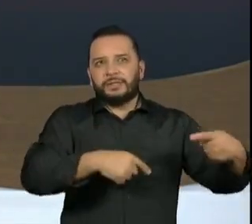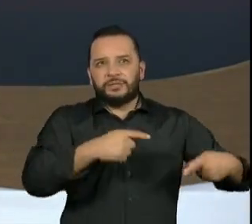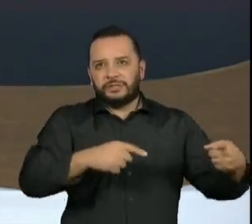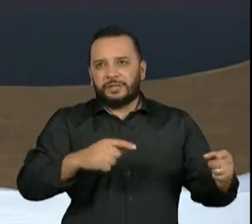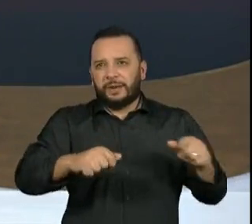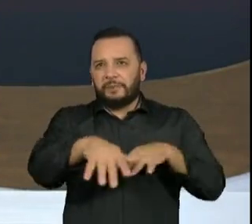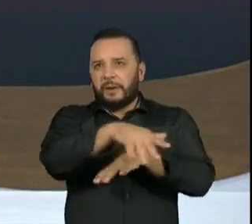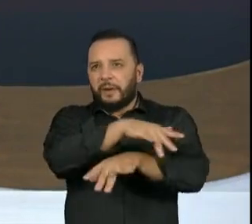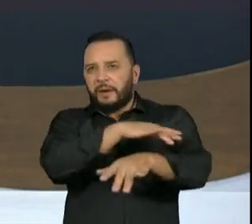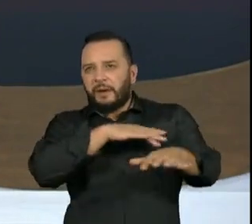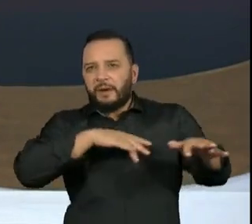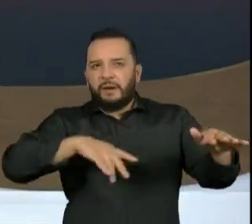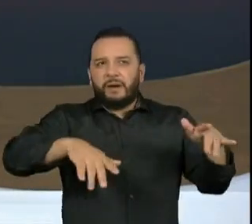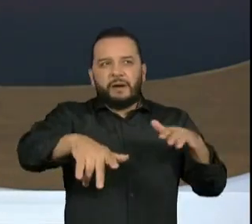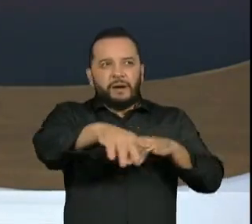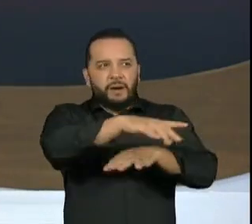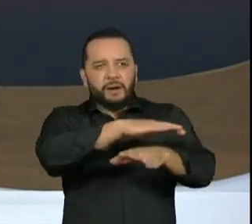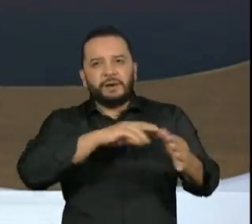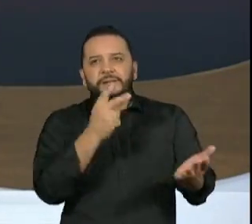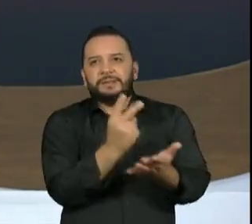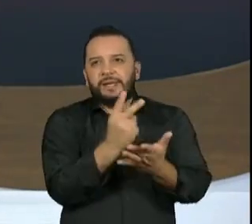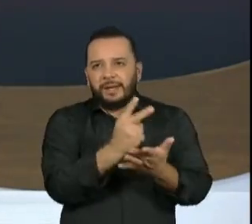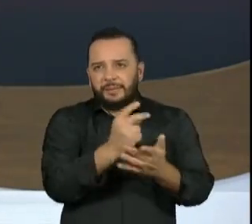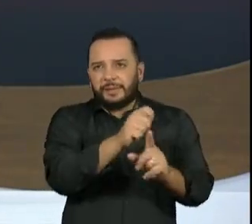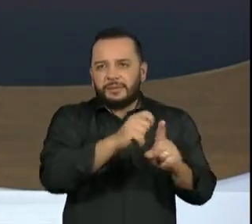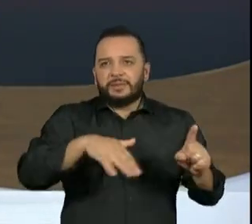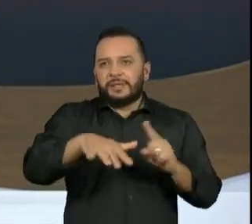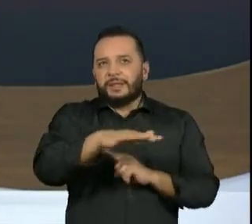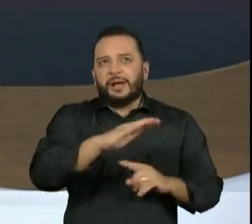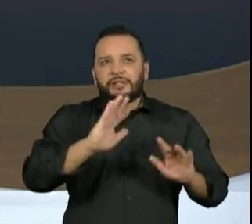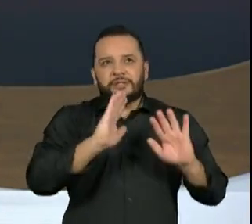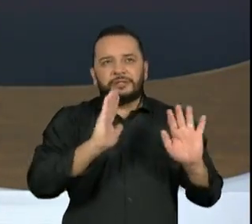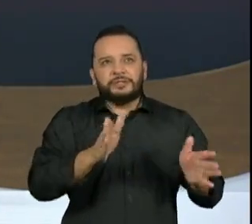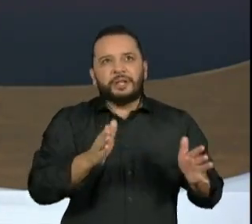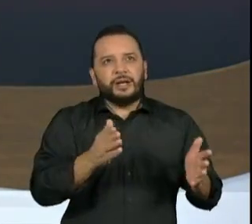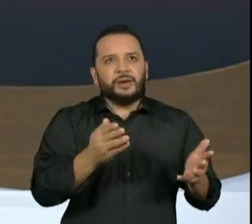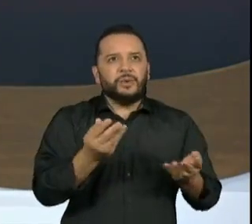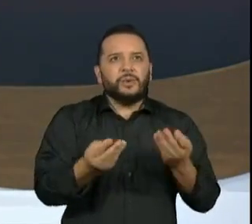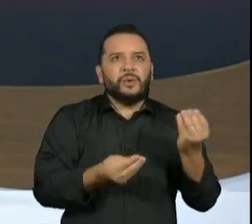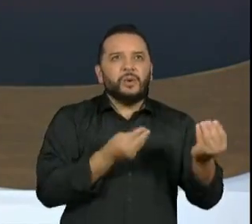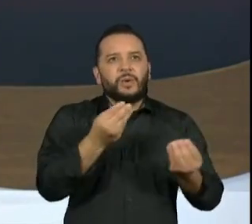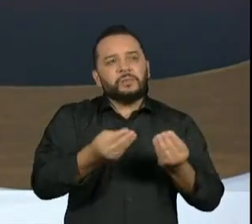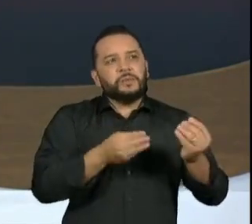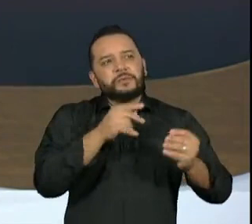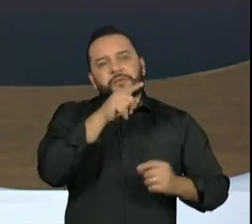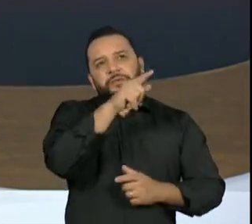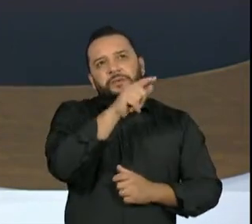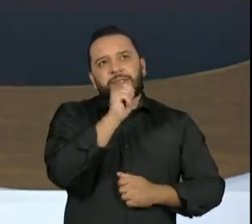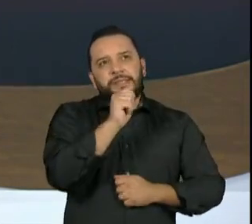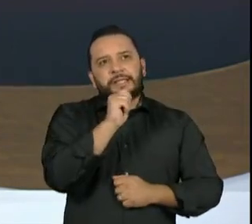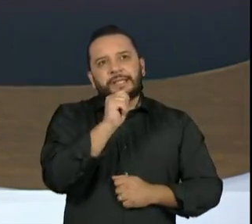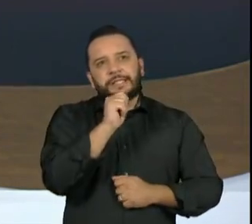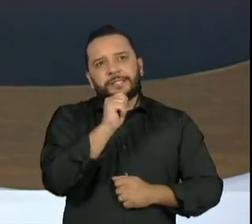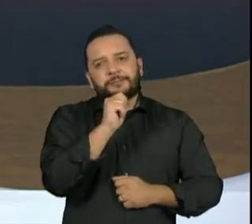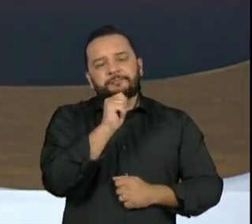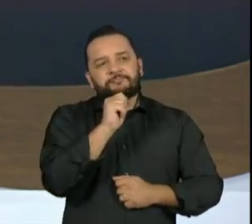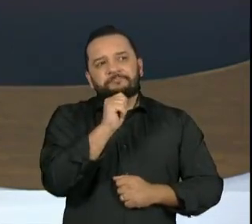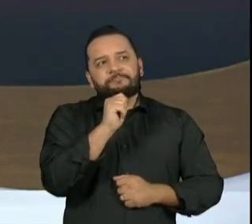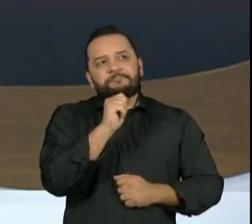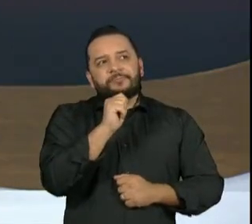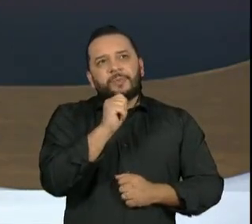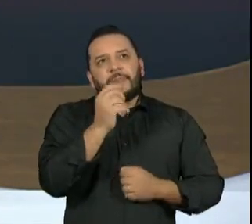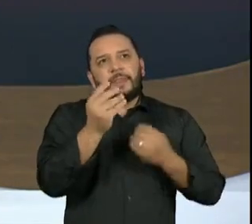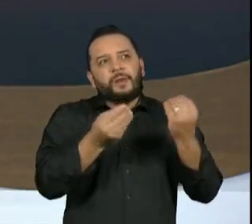cria essa mobilização permanente na sociedade. De que maneira você enfrenta algo assim,